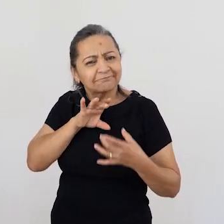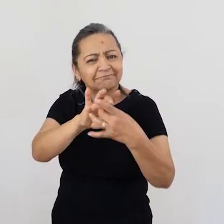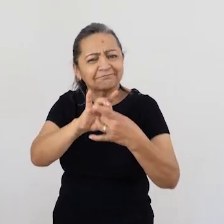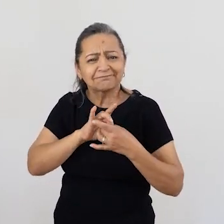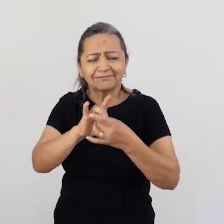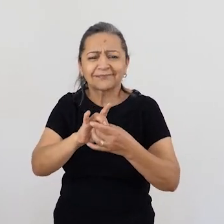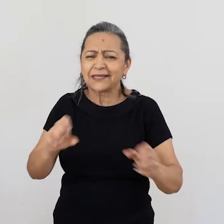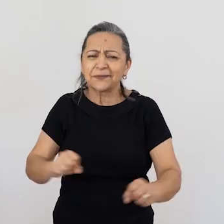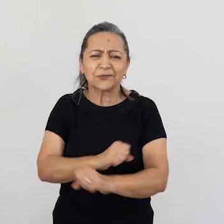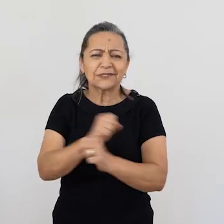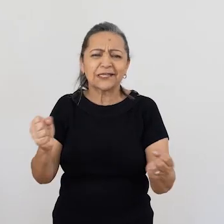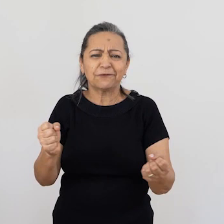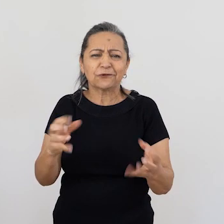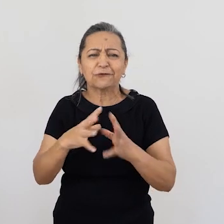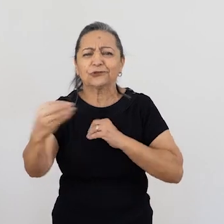você...